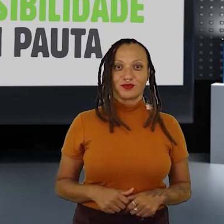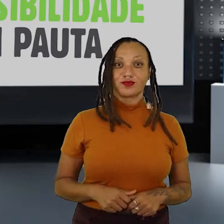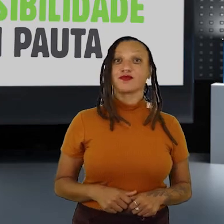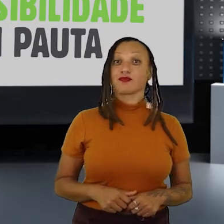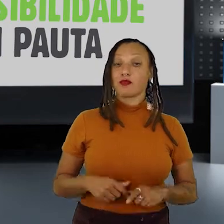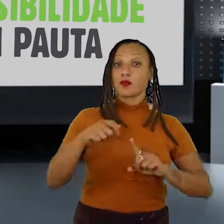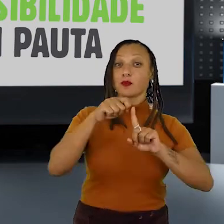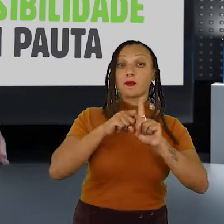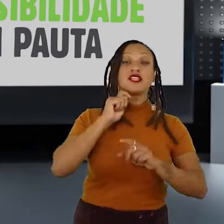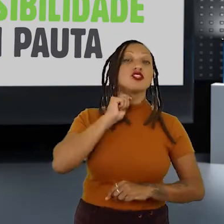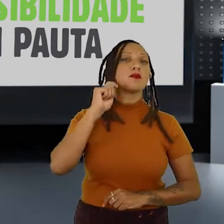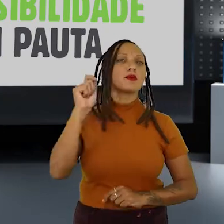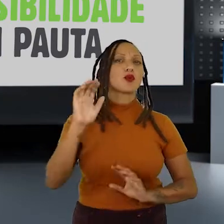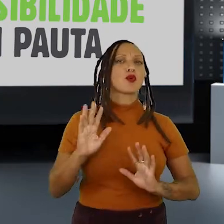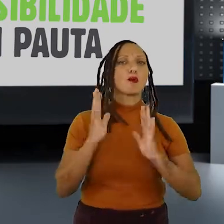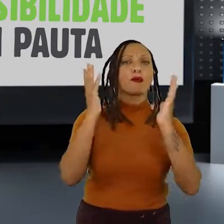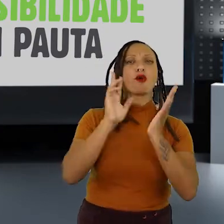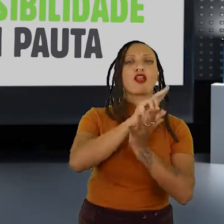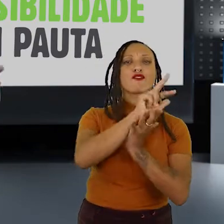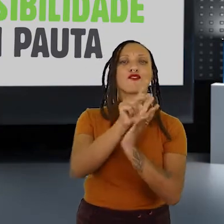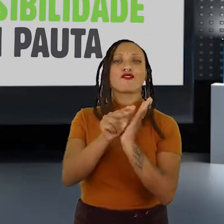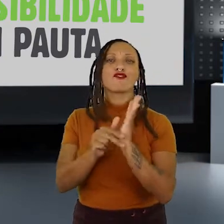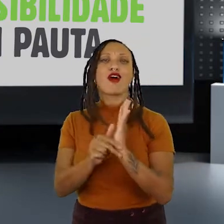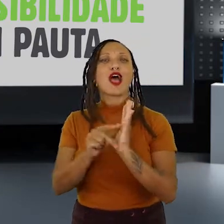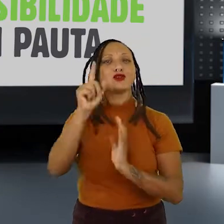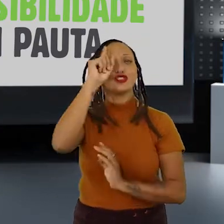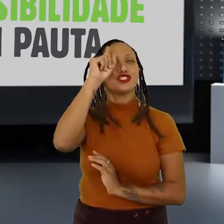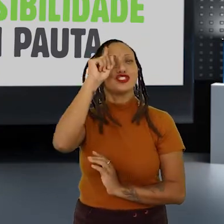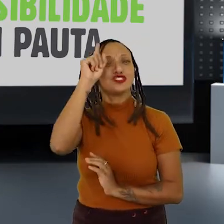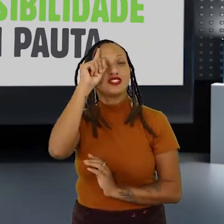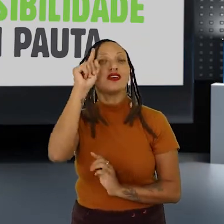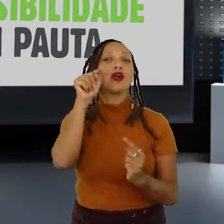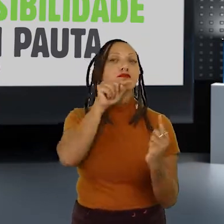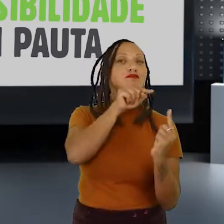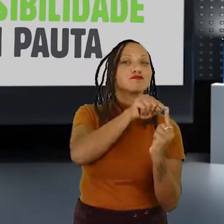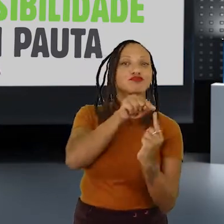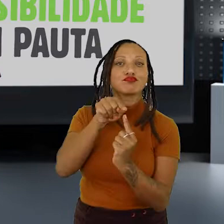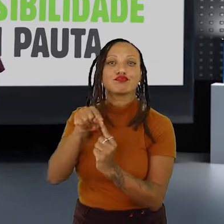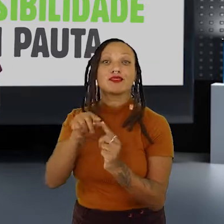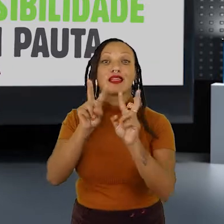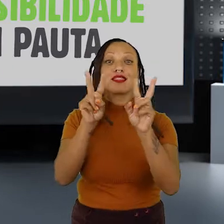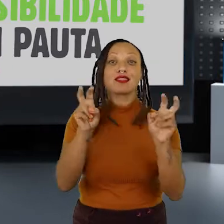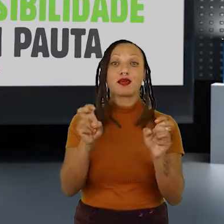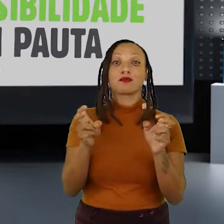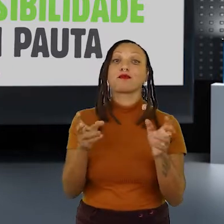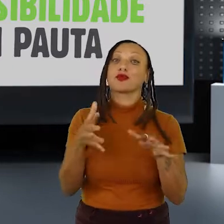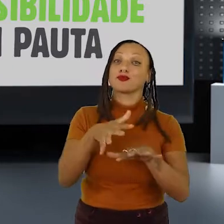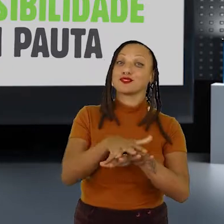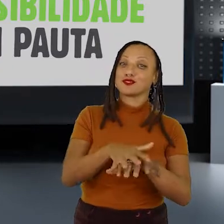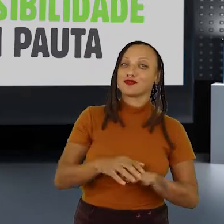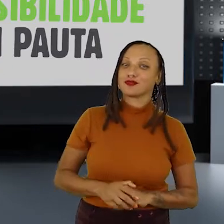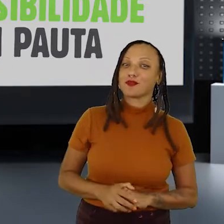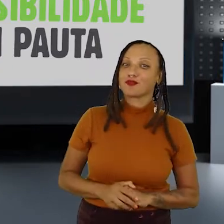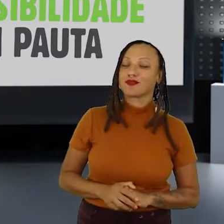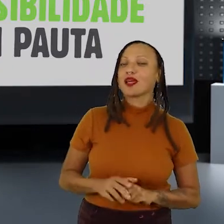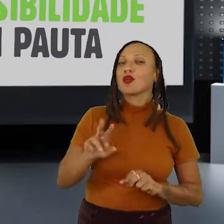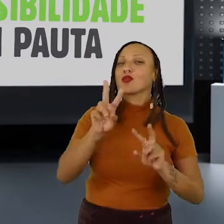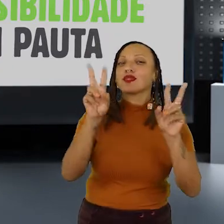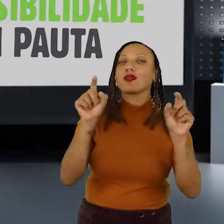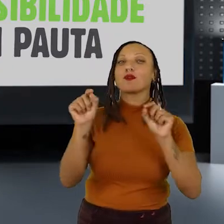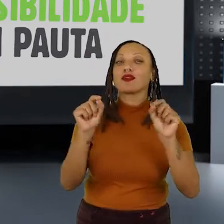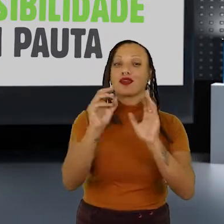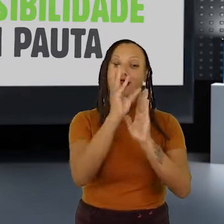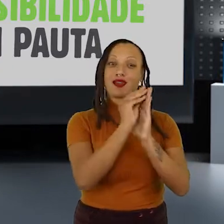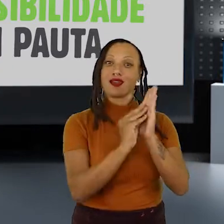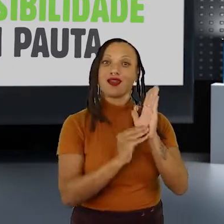No mês de abril, comemora-se vários dias relacionados às pautas inclusivas e ao que a gente chama de calendário inclusivo.